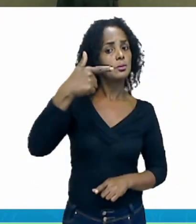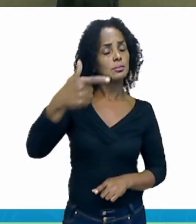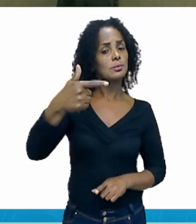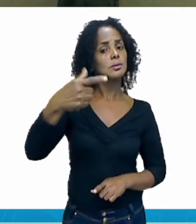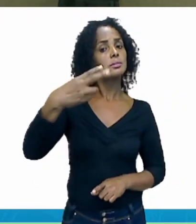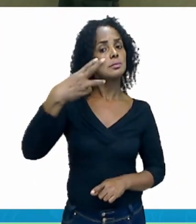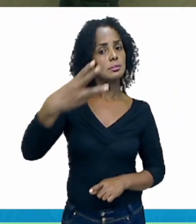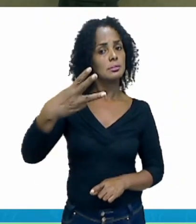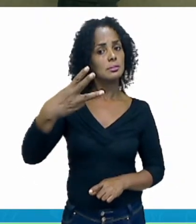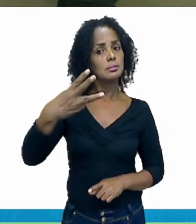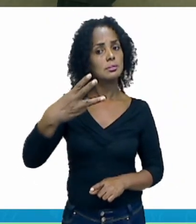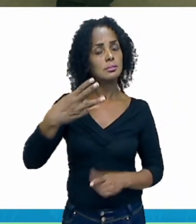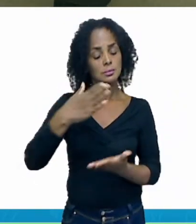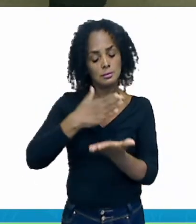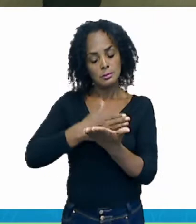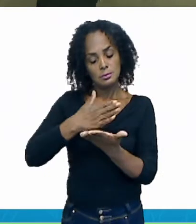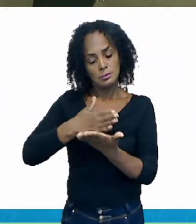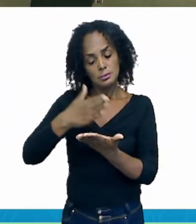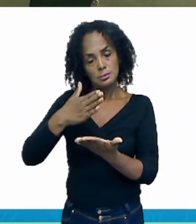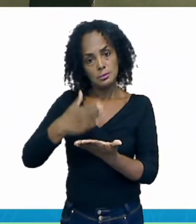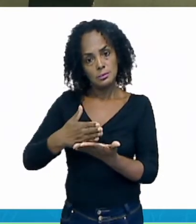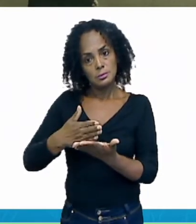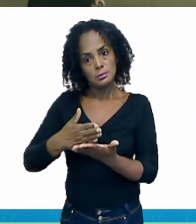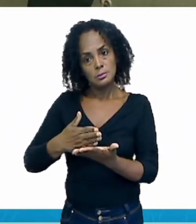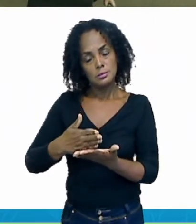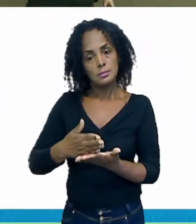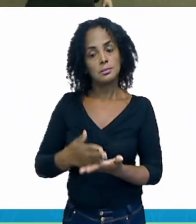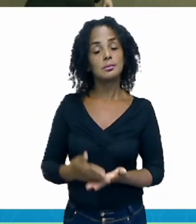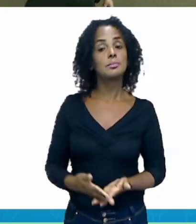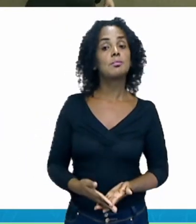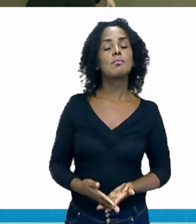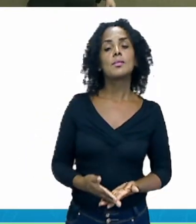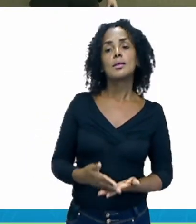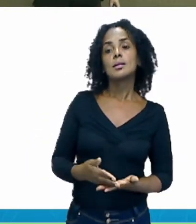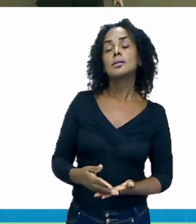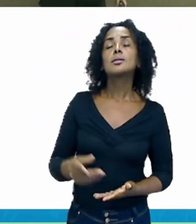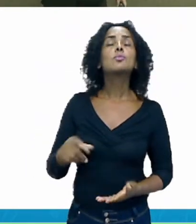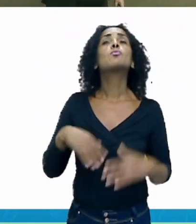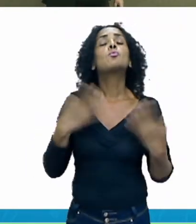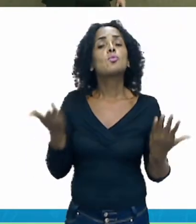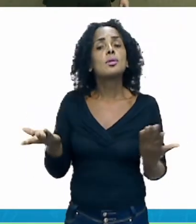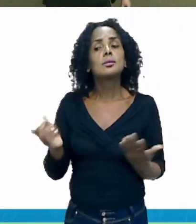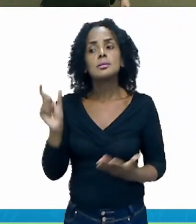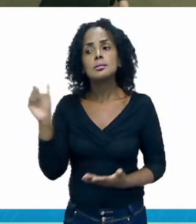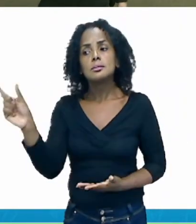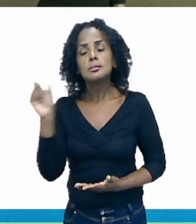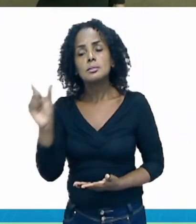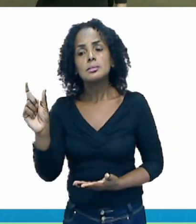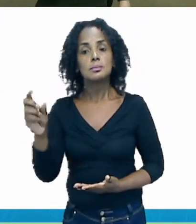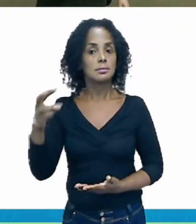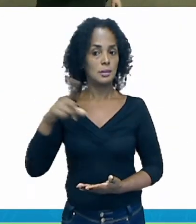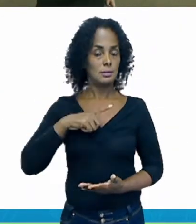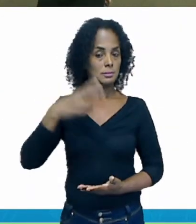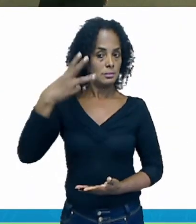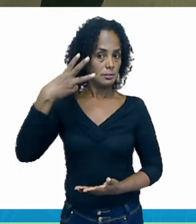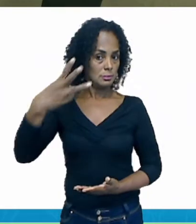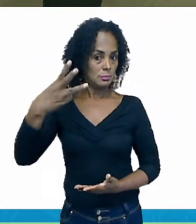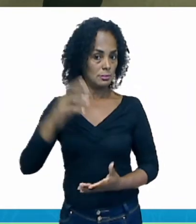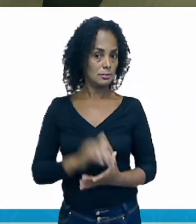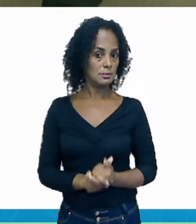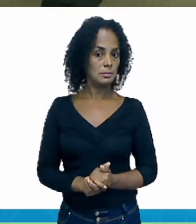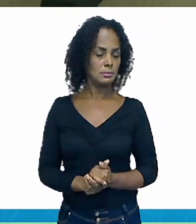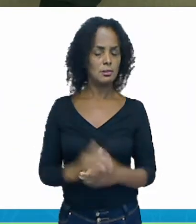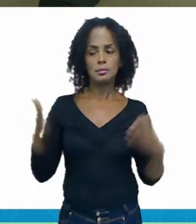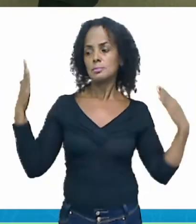duas, três. A separação foi feita em três partes. Então ela tem quantas sílabas? Três. Agora,